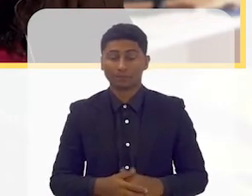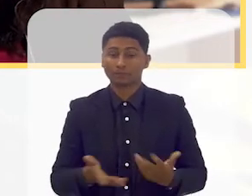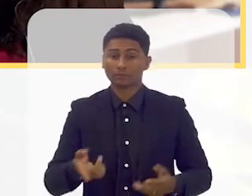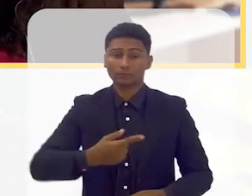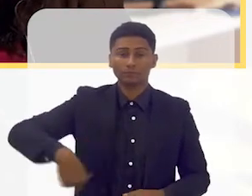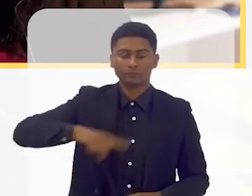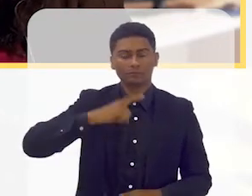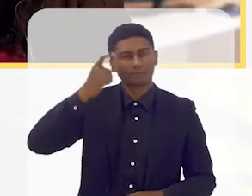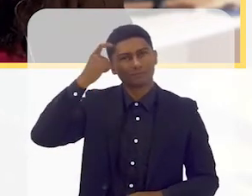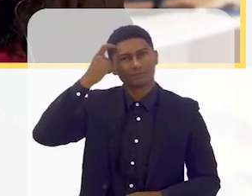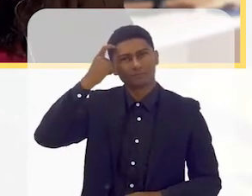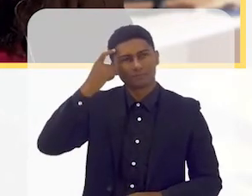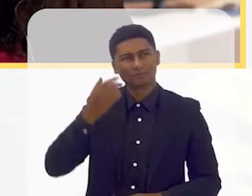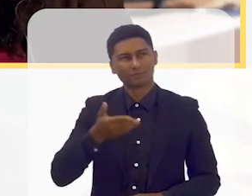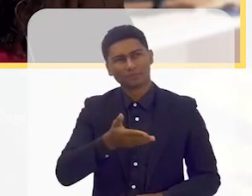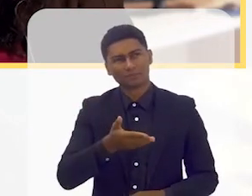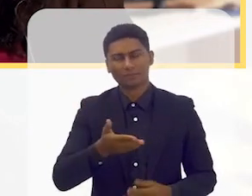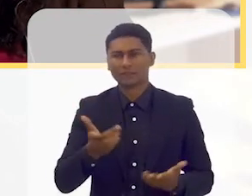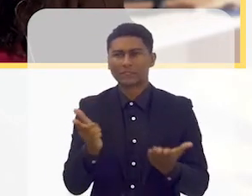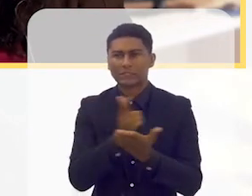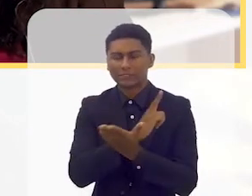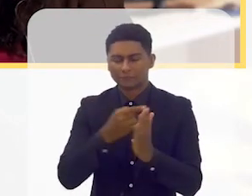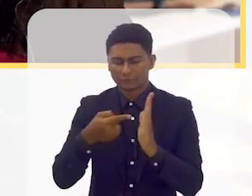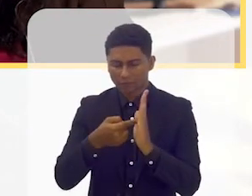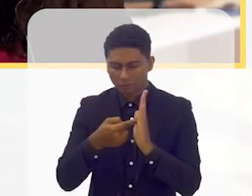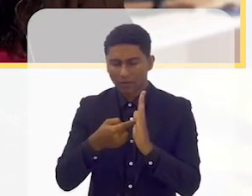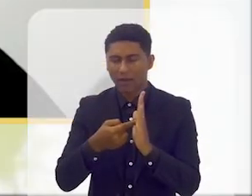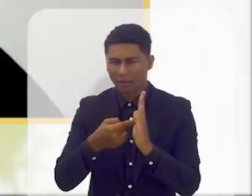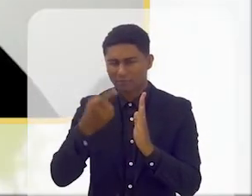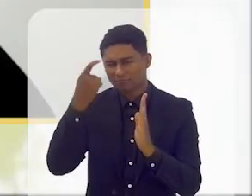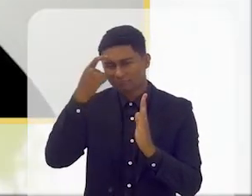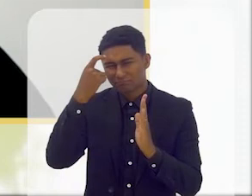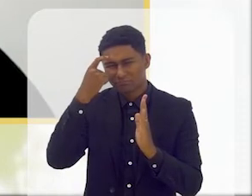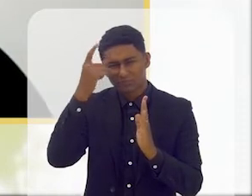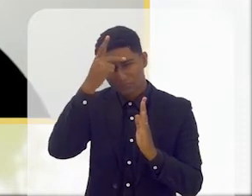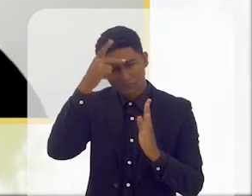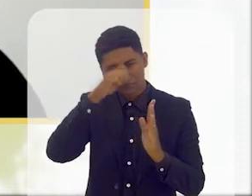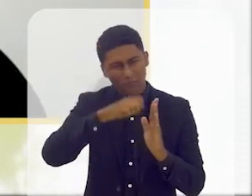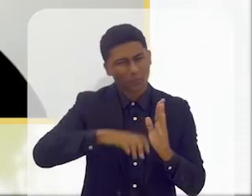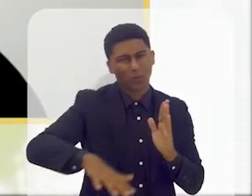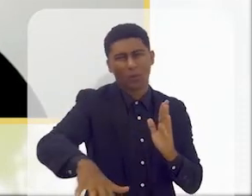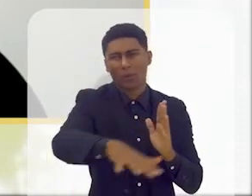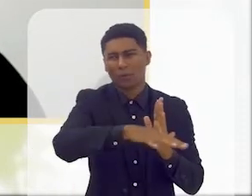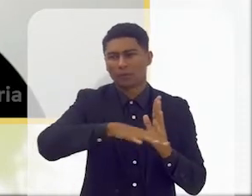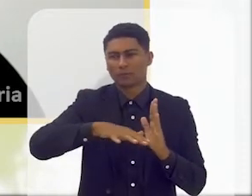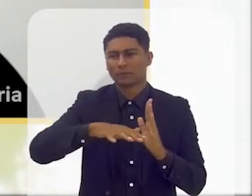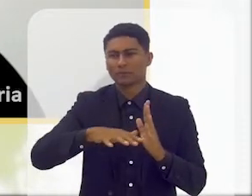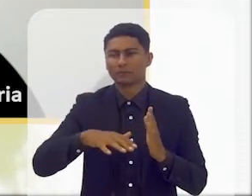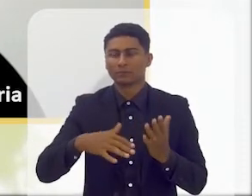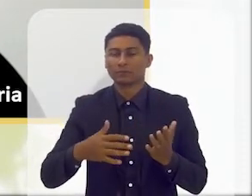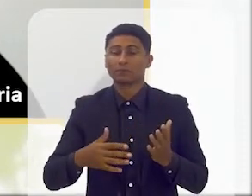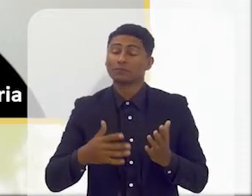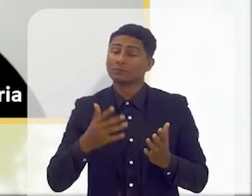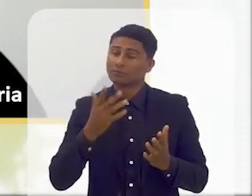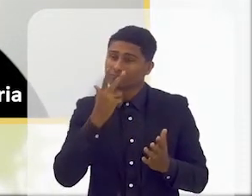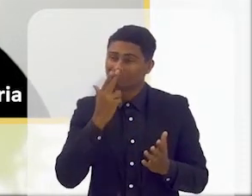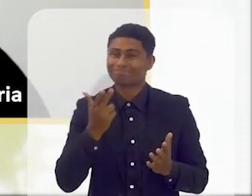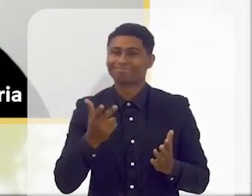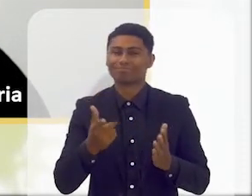Quando nós pensámos nesses livros, pensámos para todos. Numa primeira fase, talvez tenhamos pensado apenas